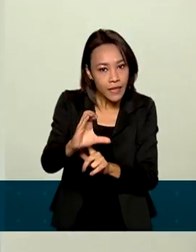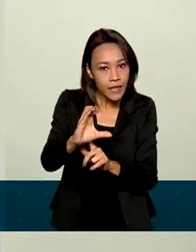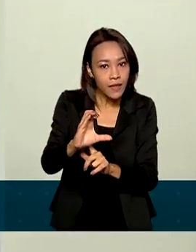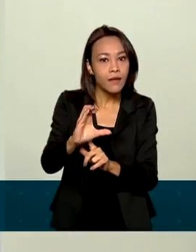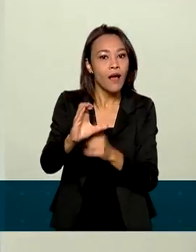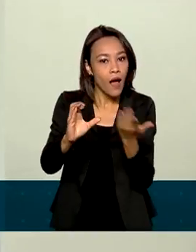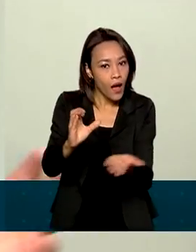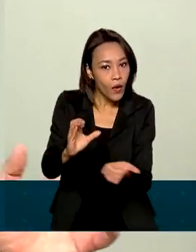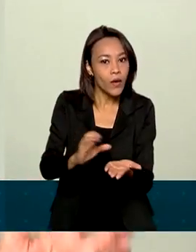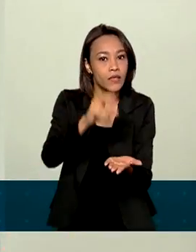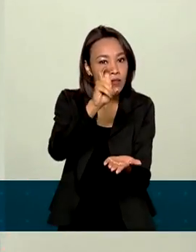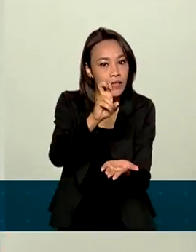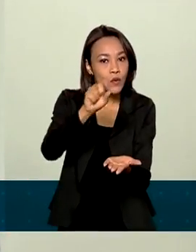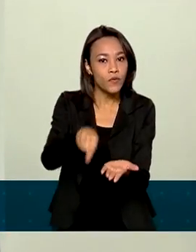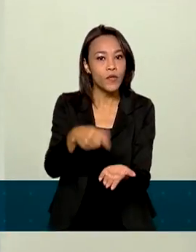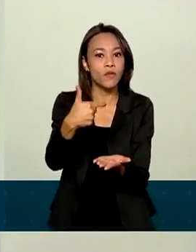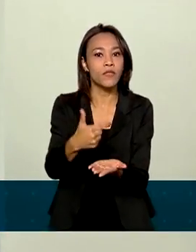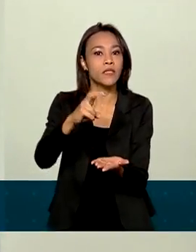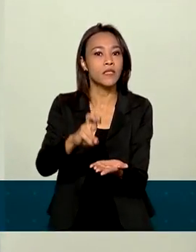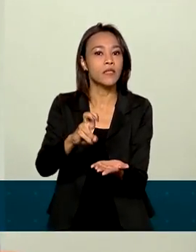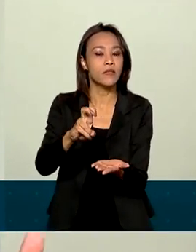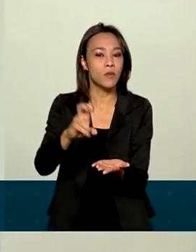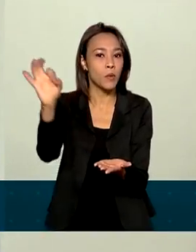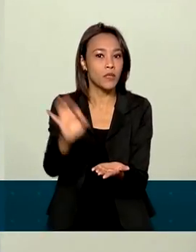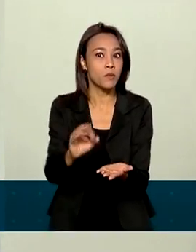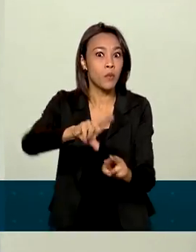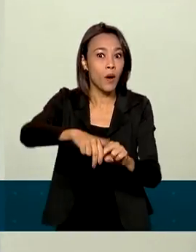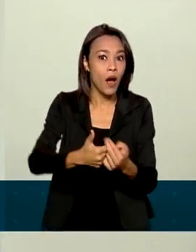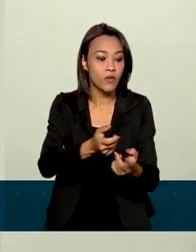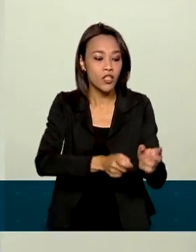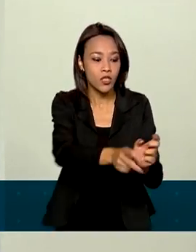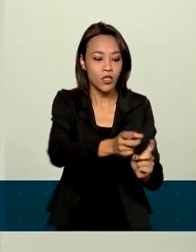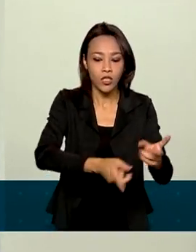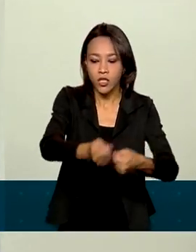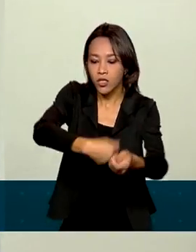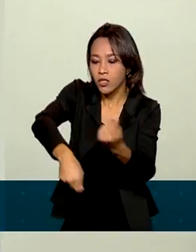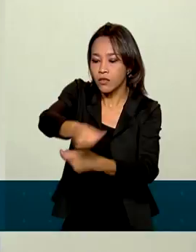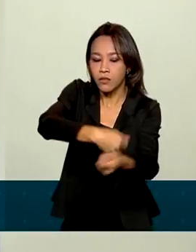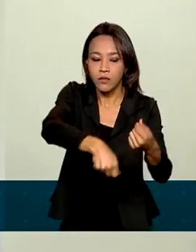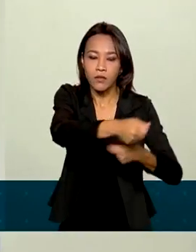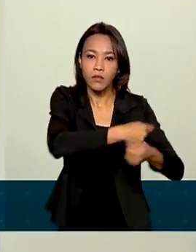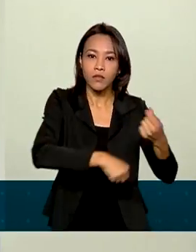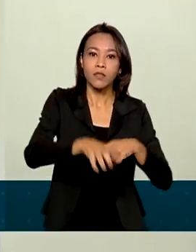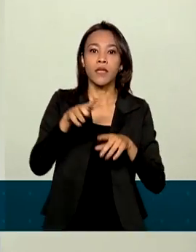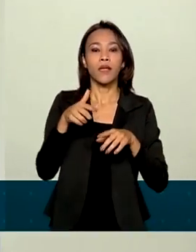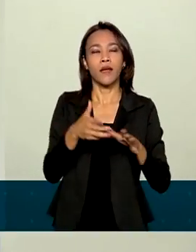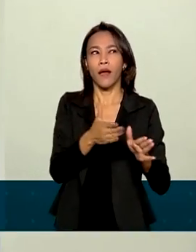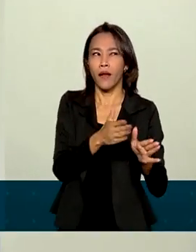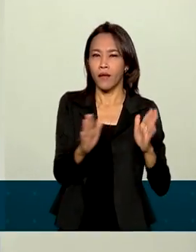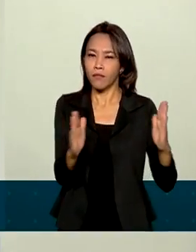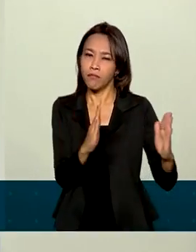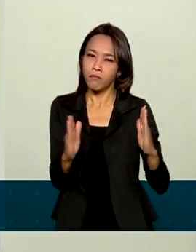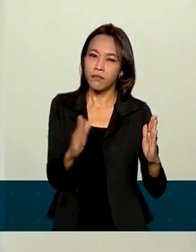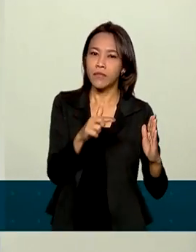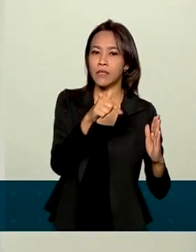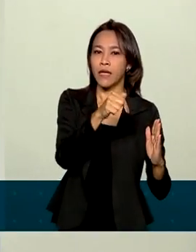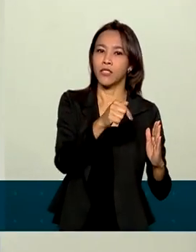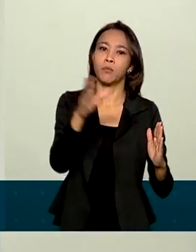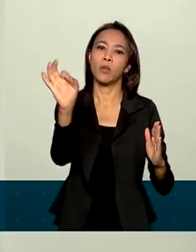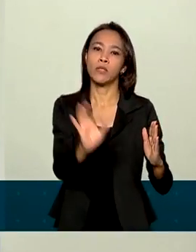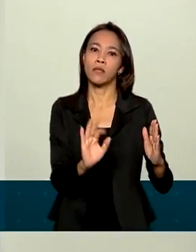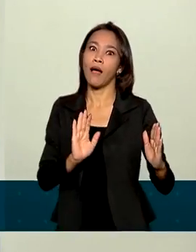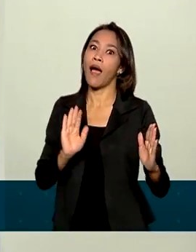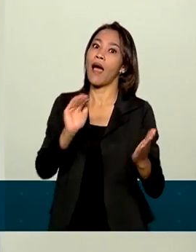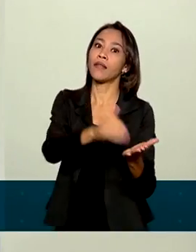em 5,25%, das expectativas do mercado para este ano, que era em torno de 7% para chegar até o final